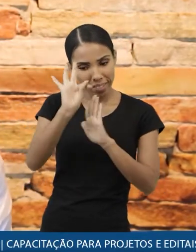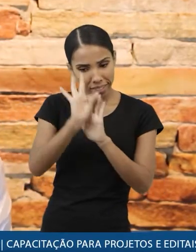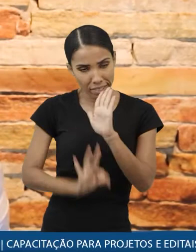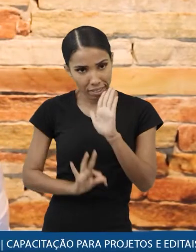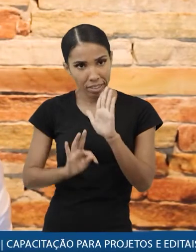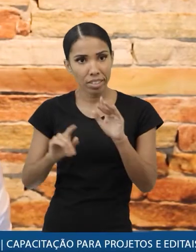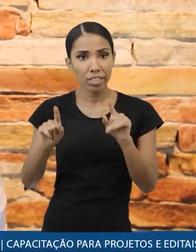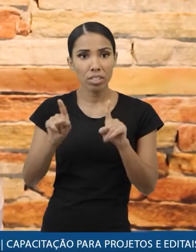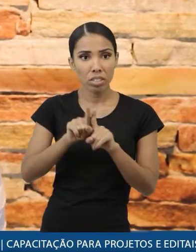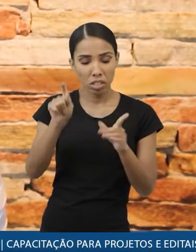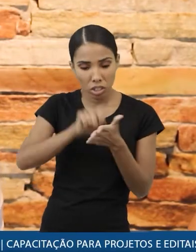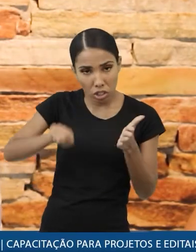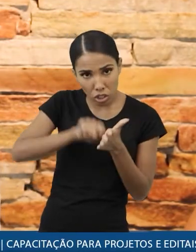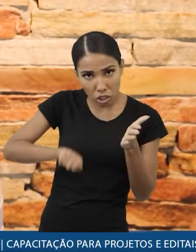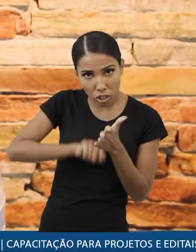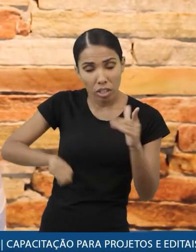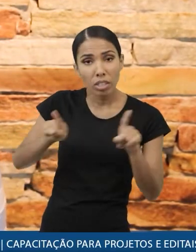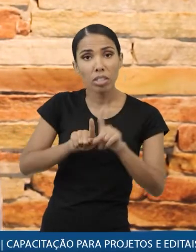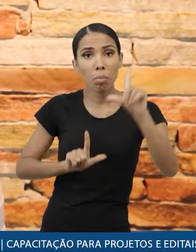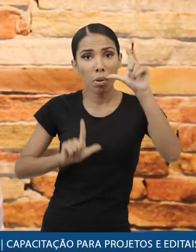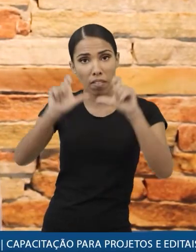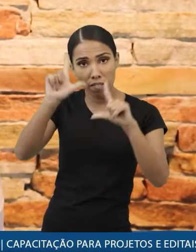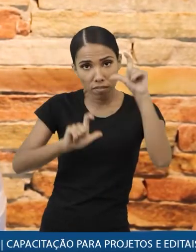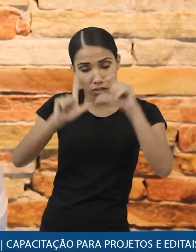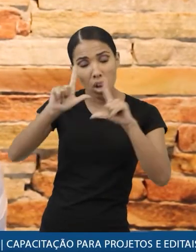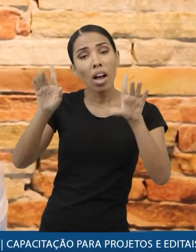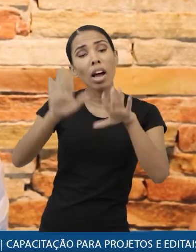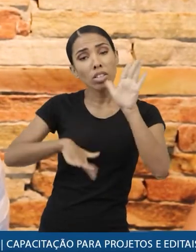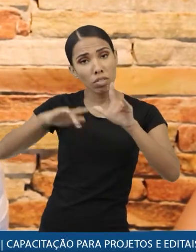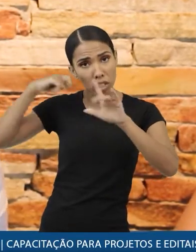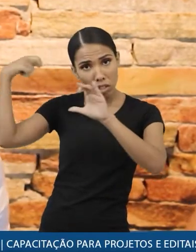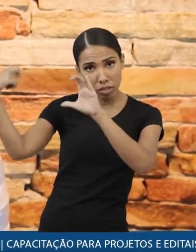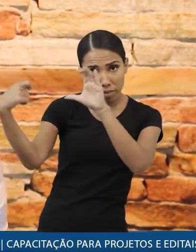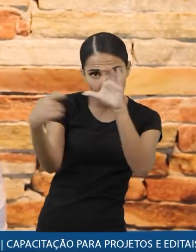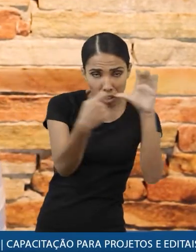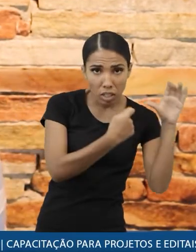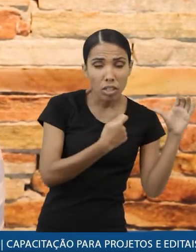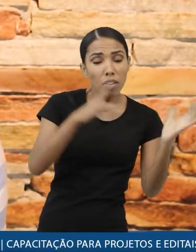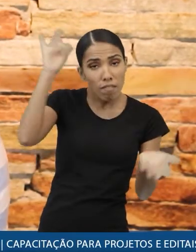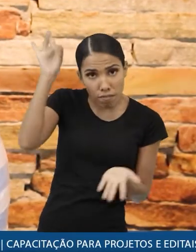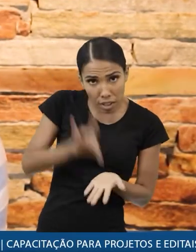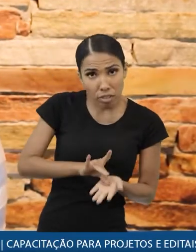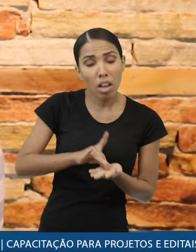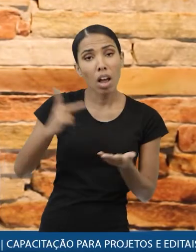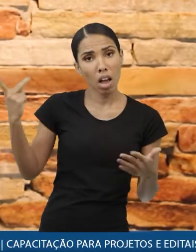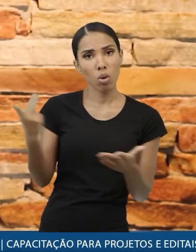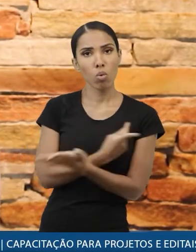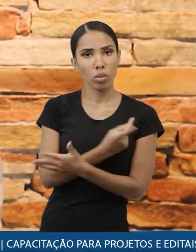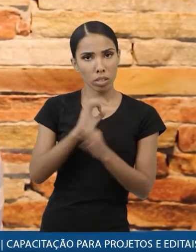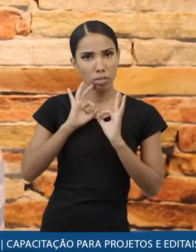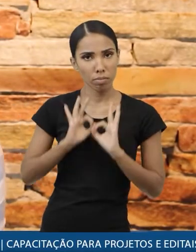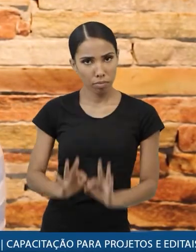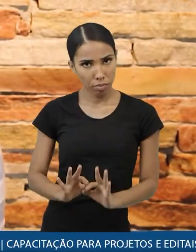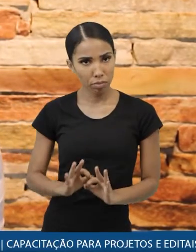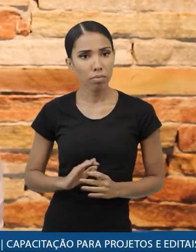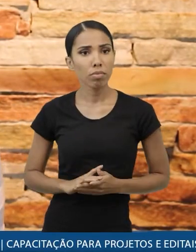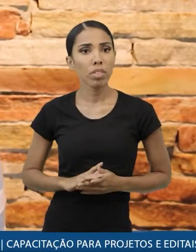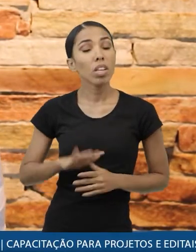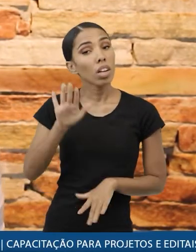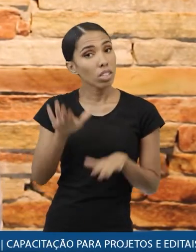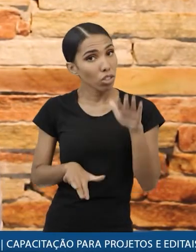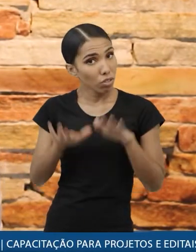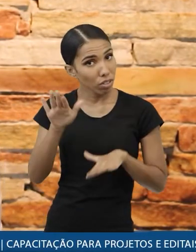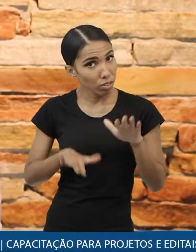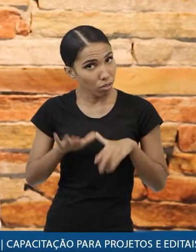textos e relatórios escritos fotos e até às vezes até vídeos e evidências claras de que aquilo foi cumprido e muitas